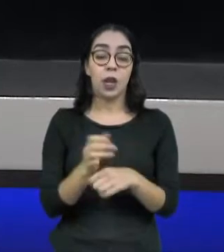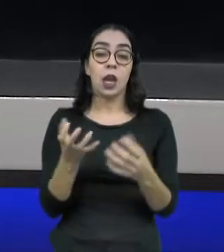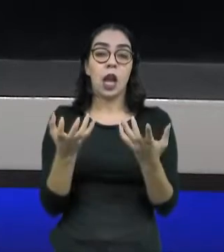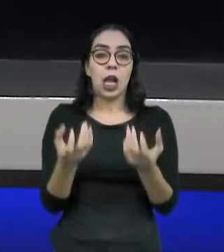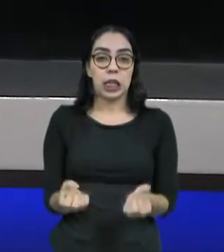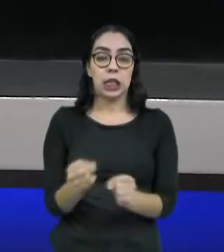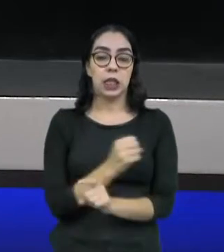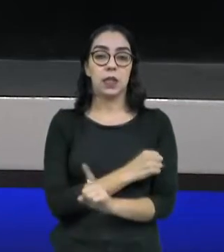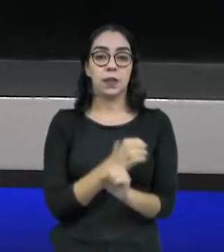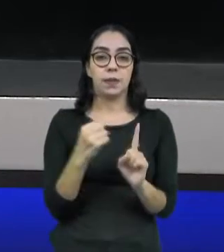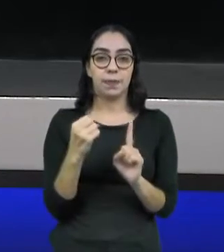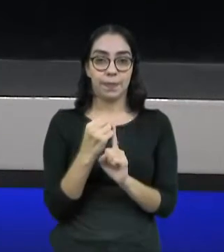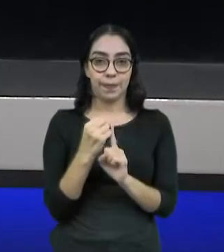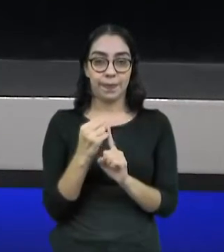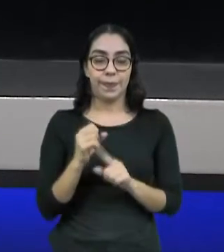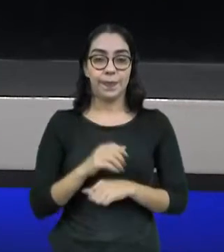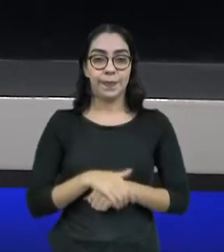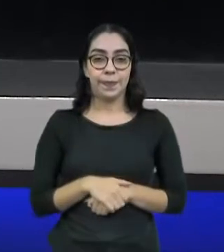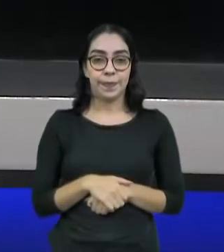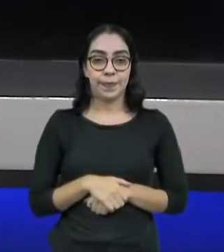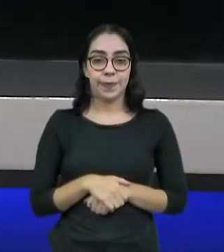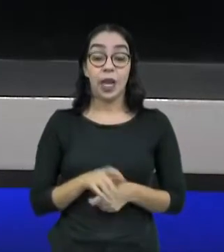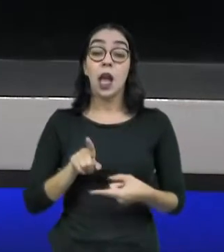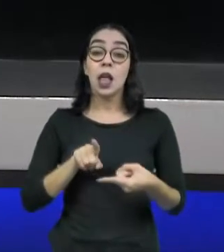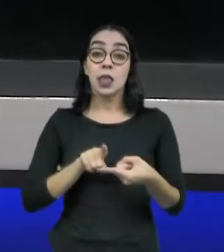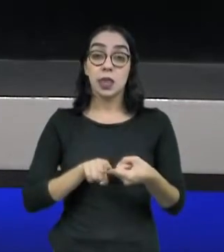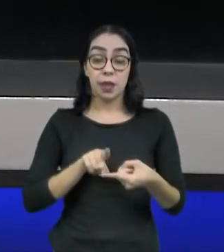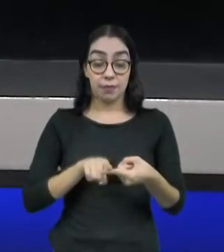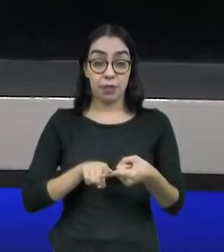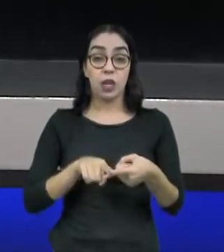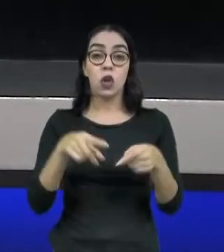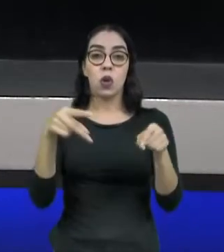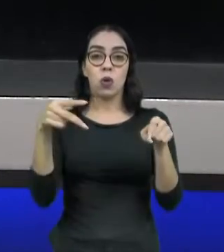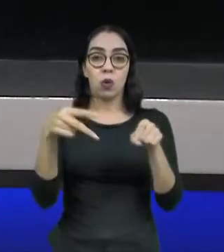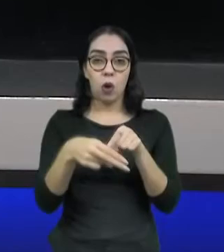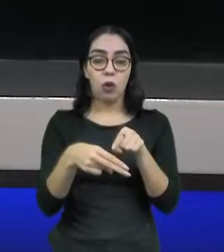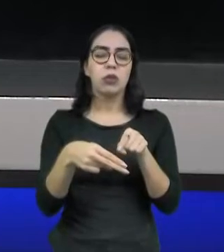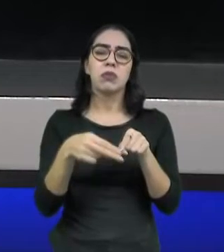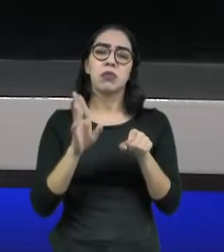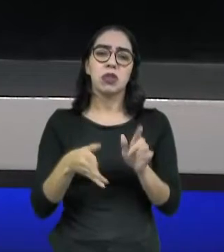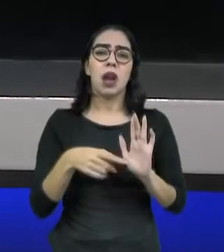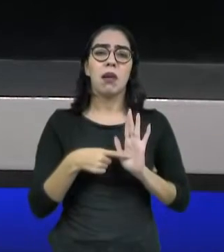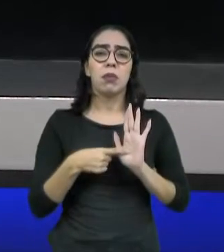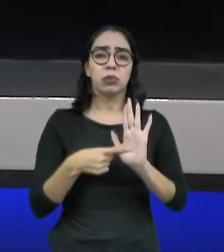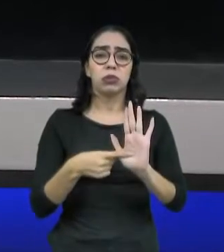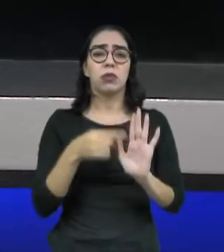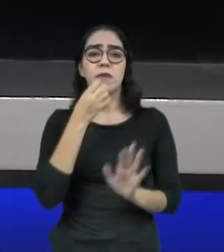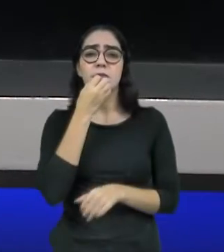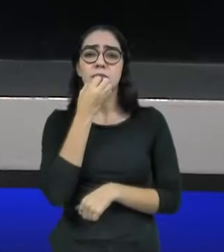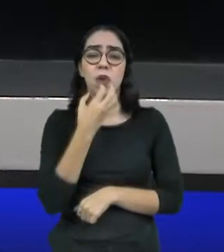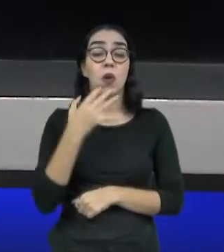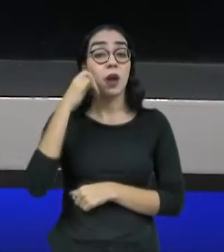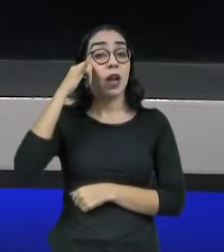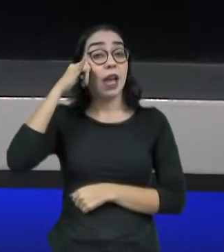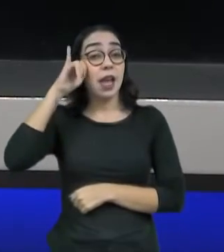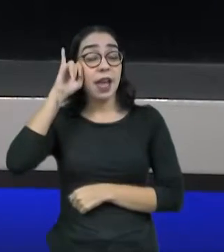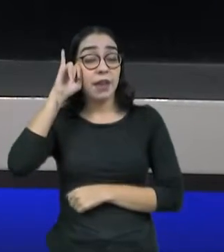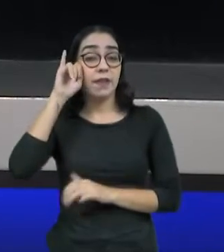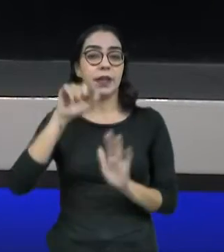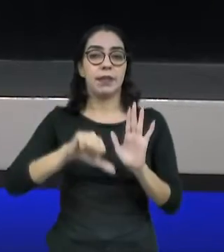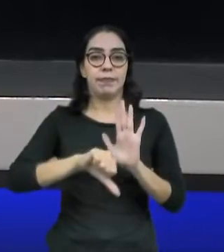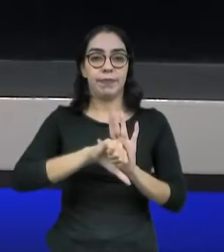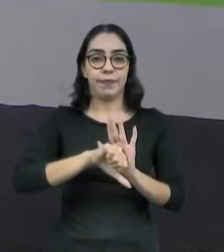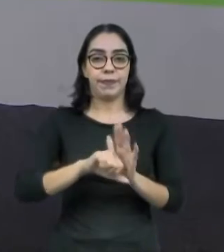sociedade. Além disso, a proibição tem se mostrado eficaz na redução do número de ocorrências nos locais de